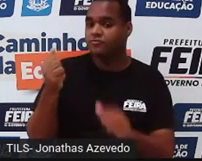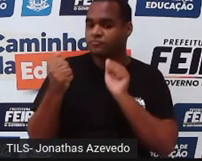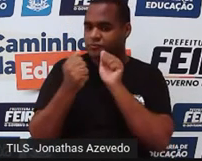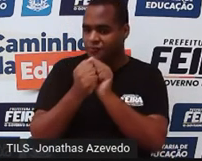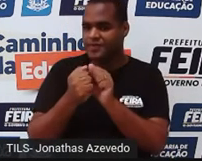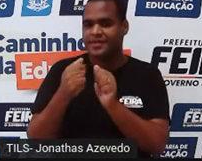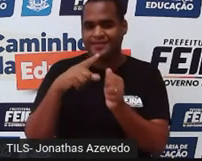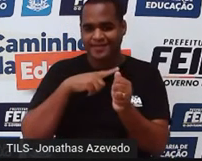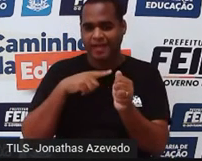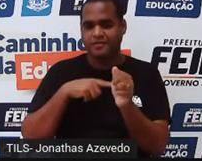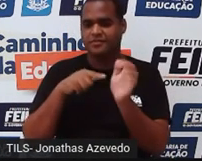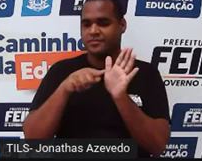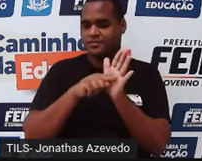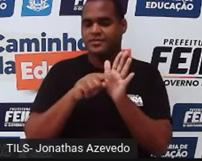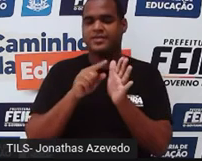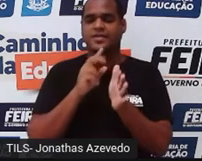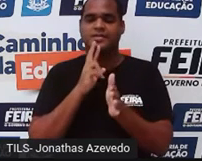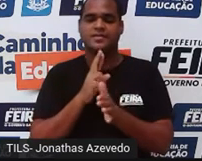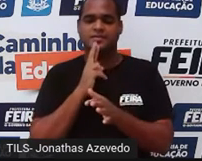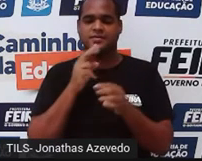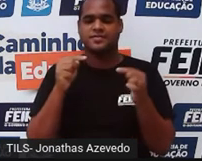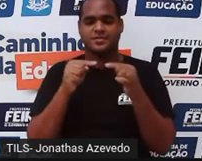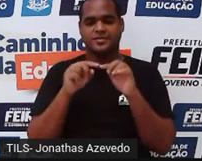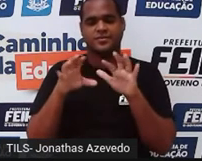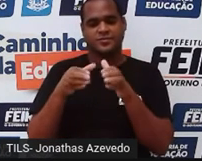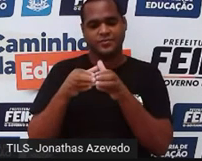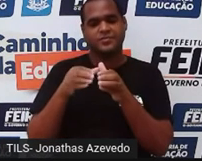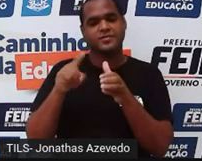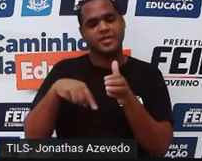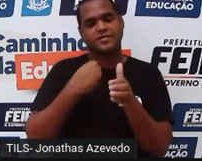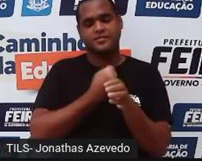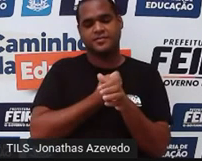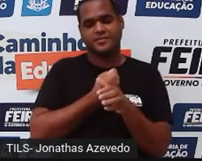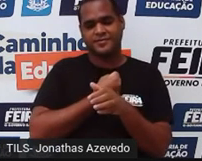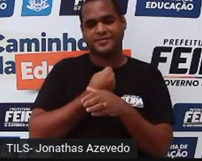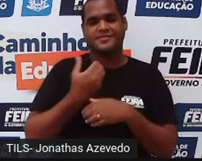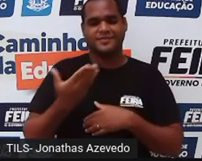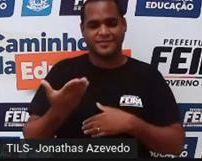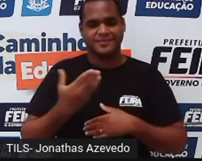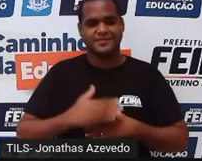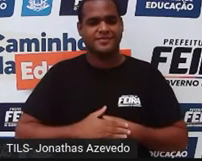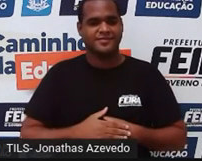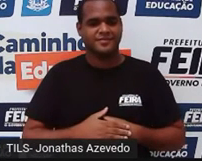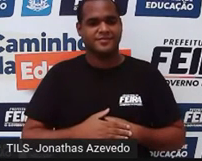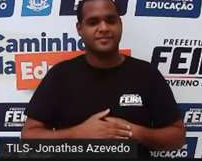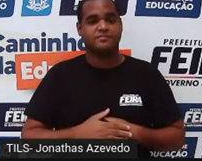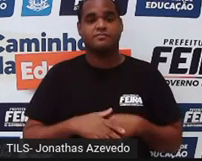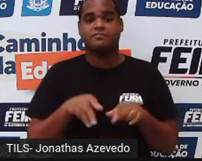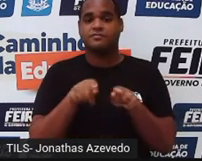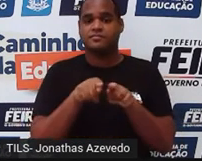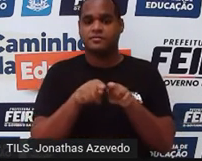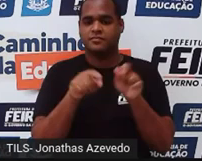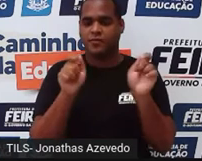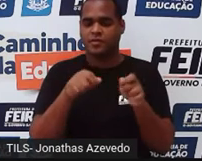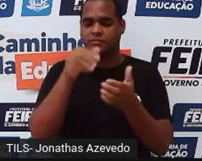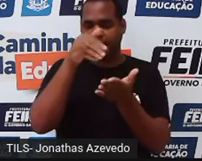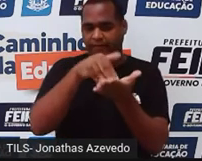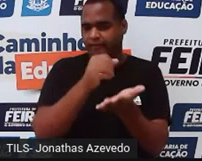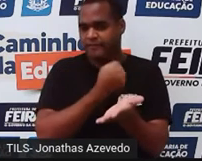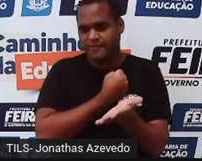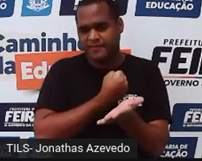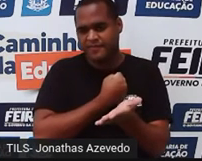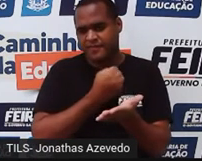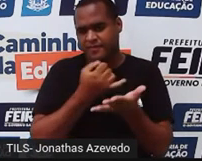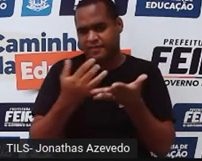negativos, o resultado disso é o conjunto dos números inteiros, tá bom? Também são infinitos números,